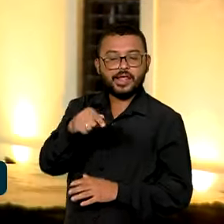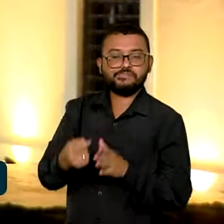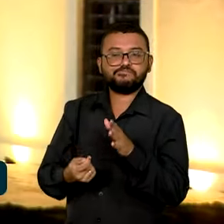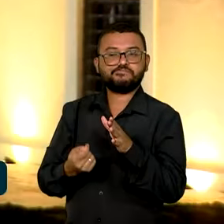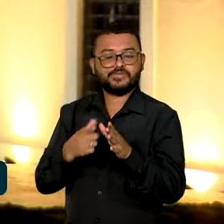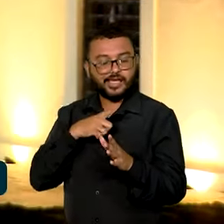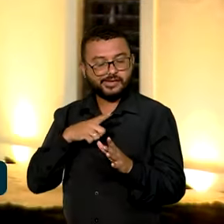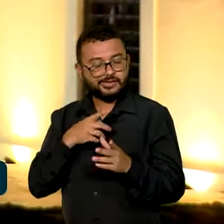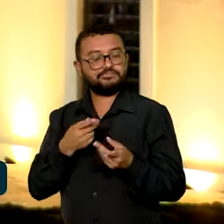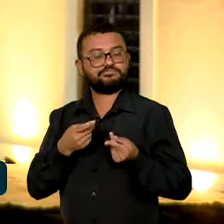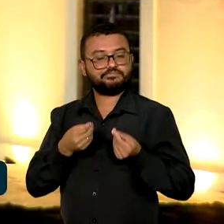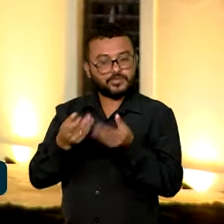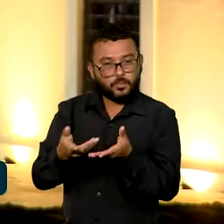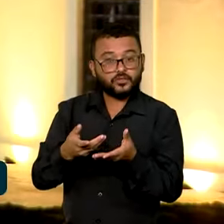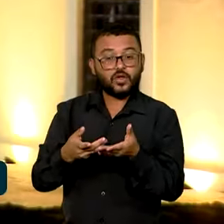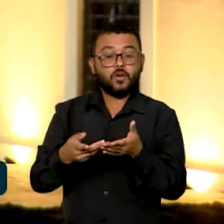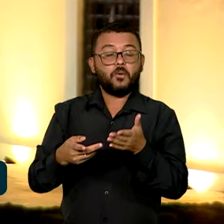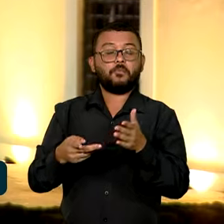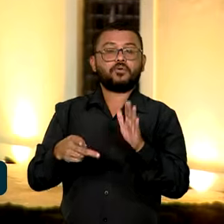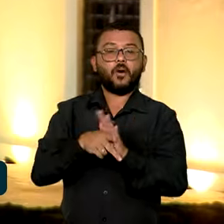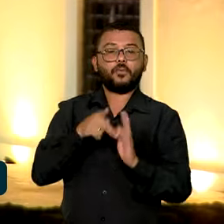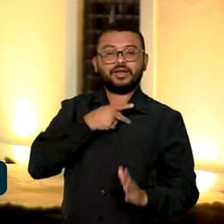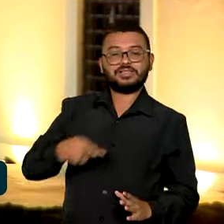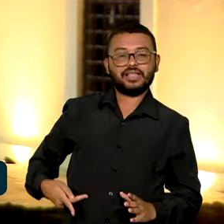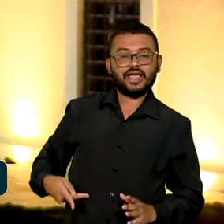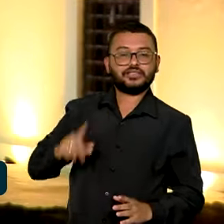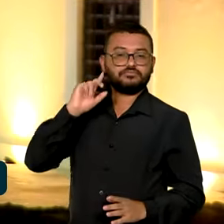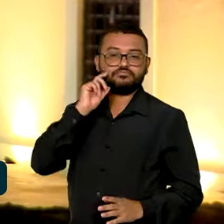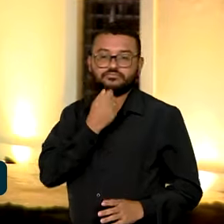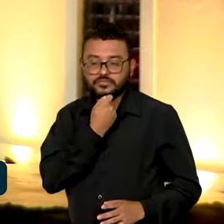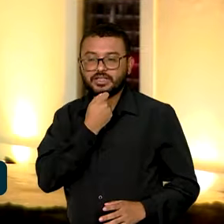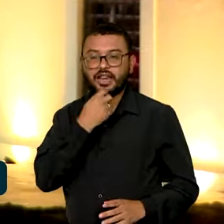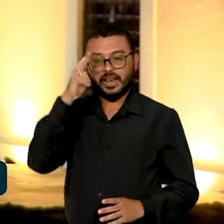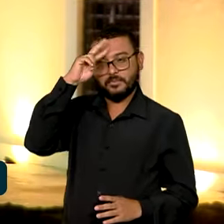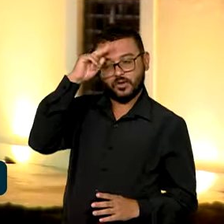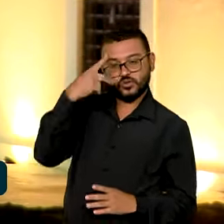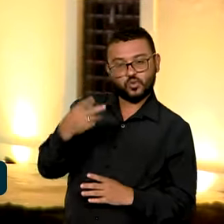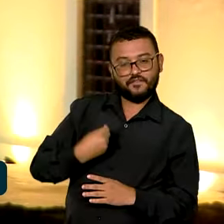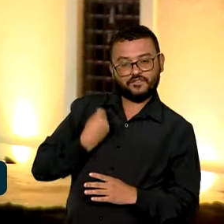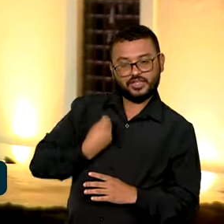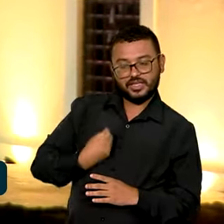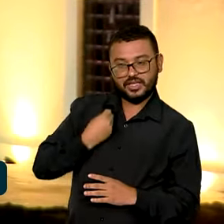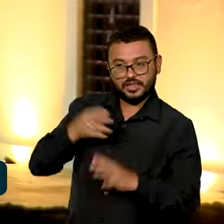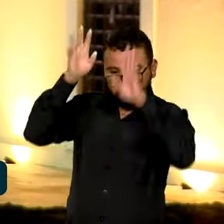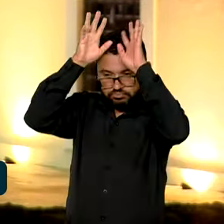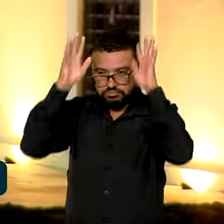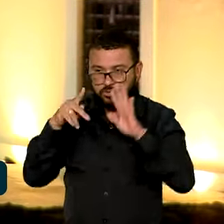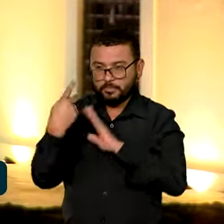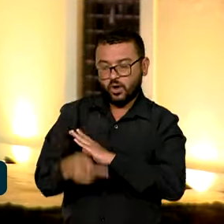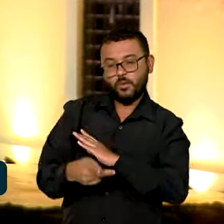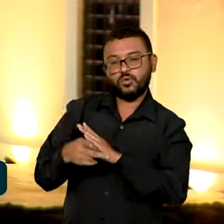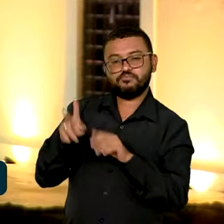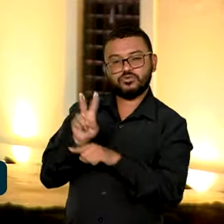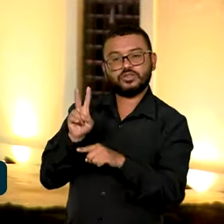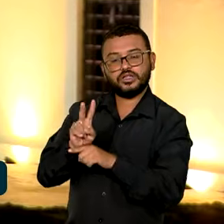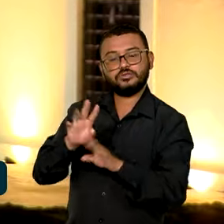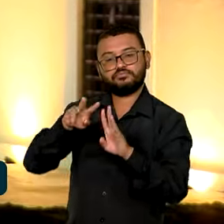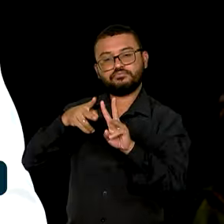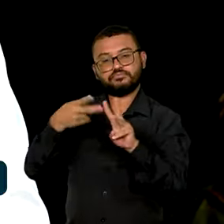o presidente francês Emmanuel Macron lembrou da trajetória de Raoni na defesa pelos povos indígenas.